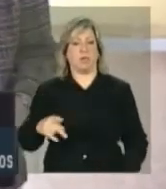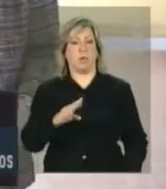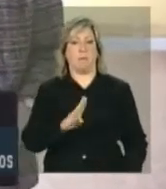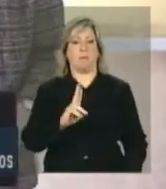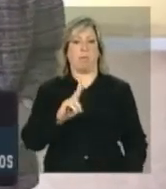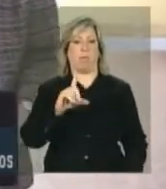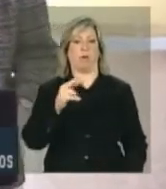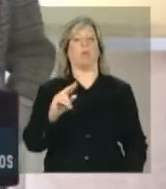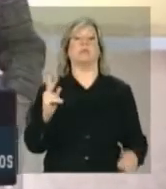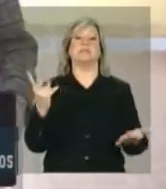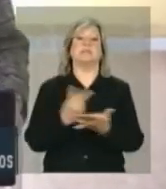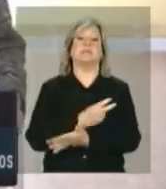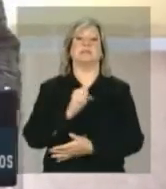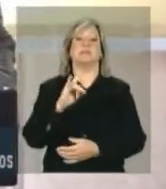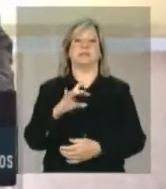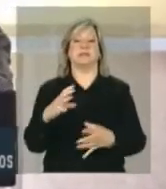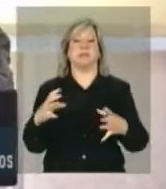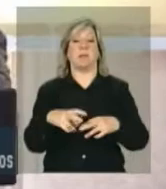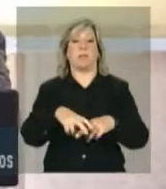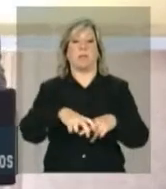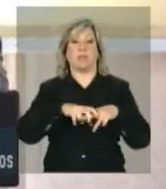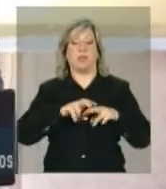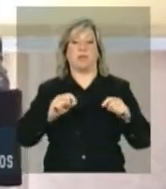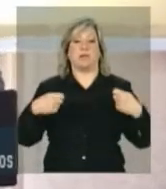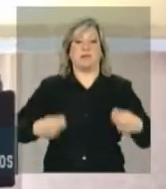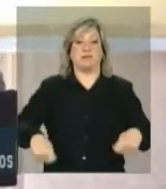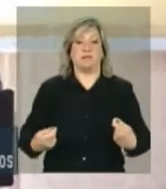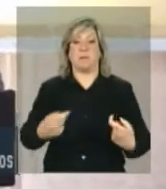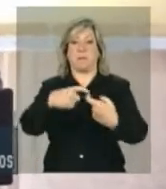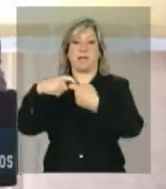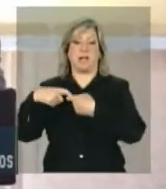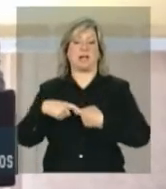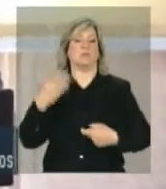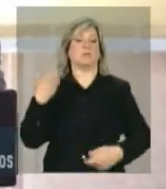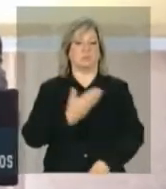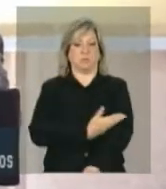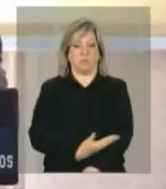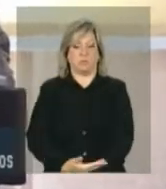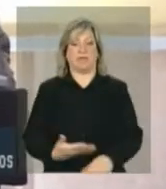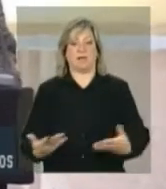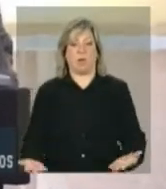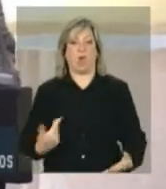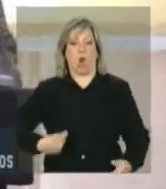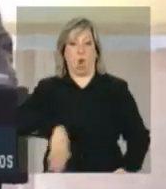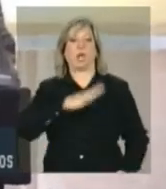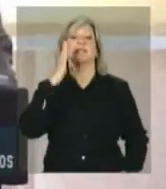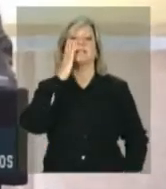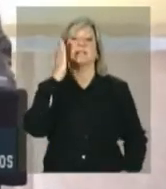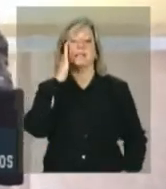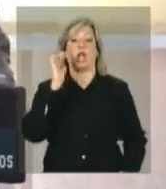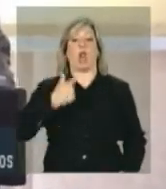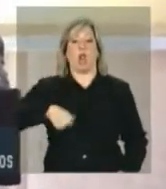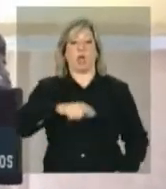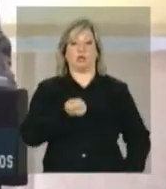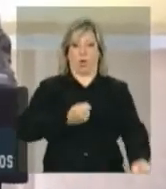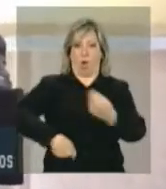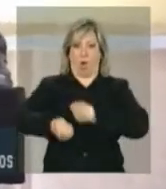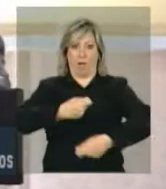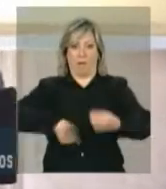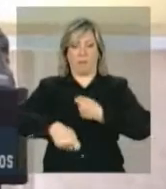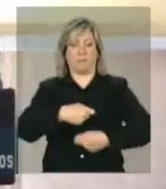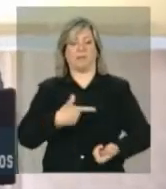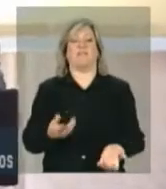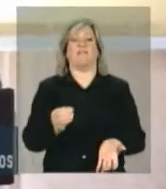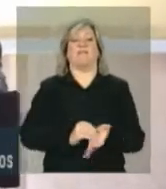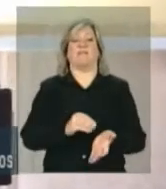afetados pela redução das demandas de parceiros tradicionais. Sabemos que nosso comércio está muito aquém do